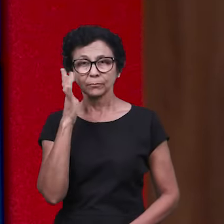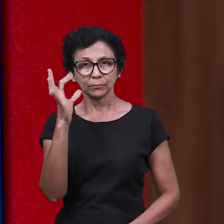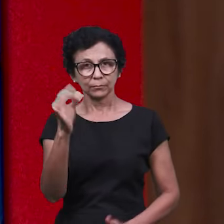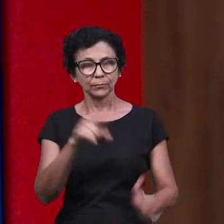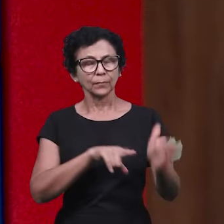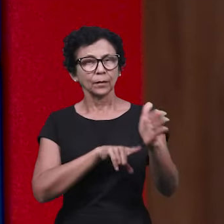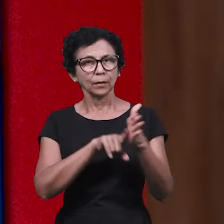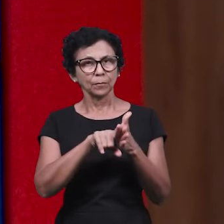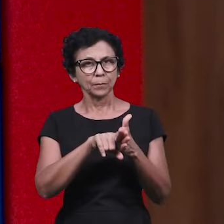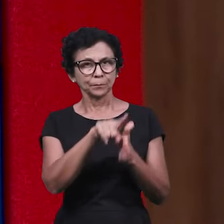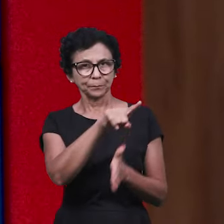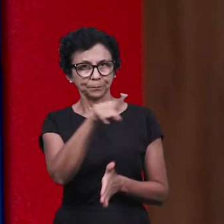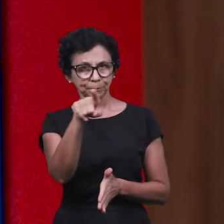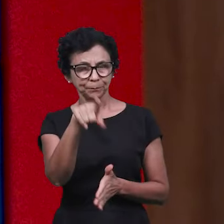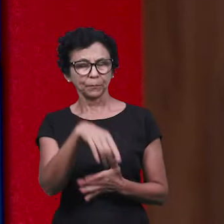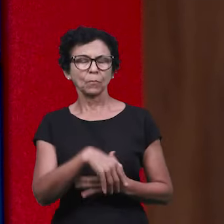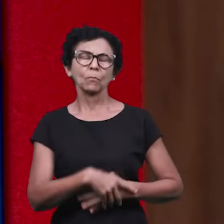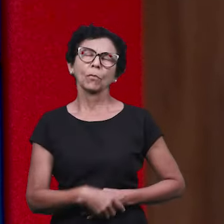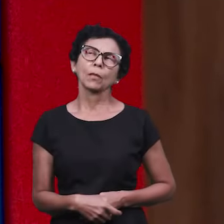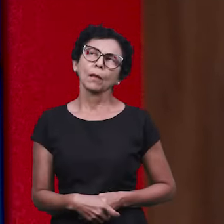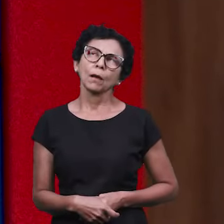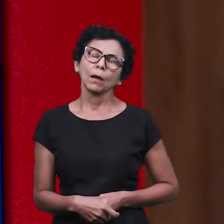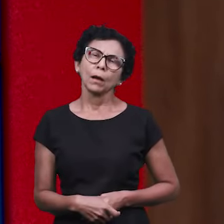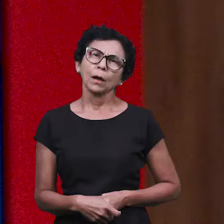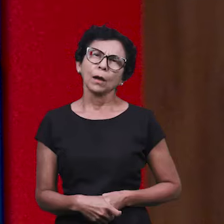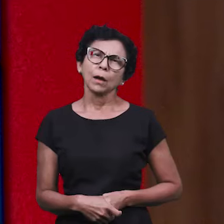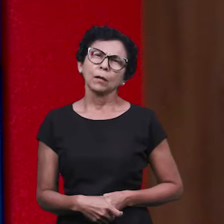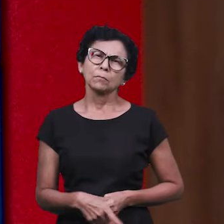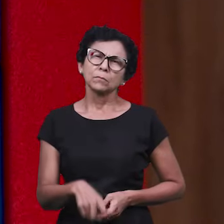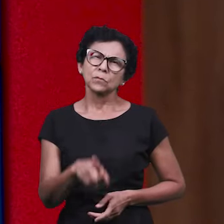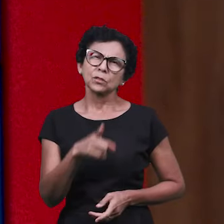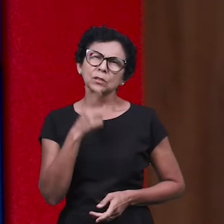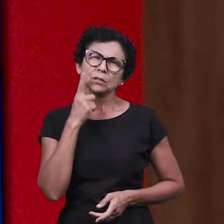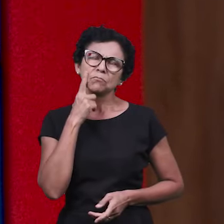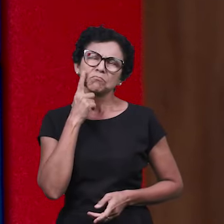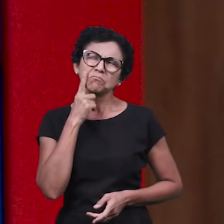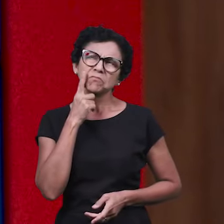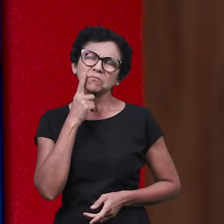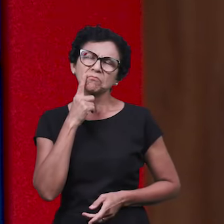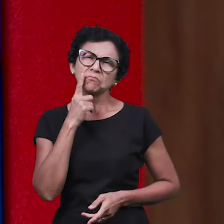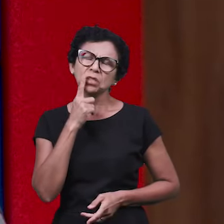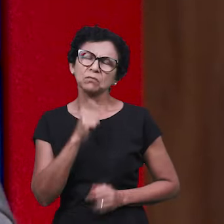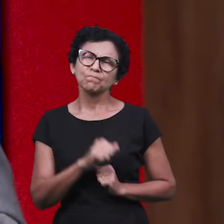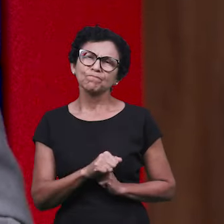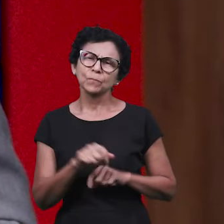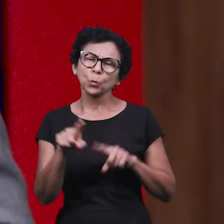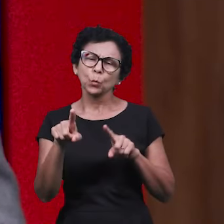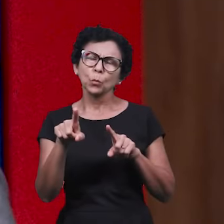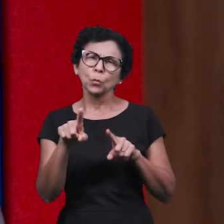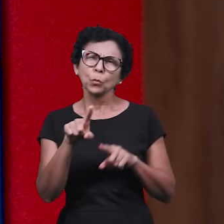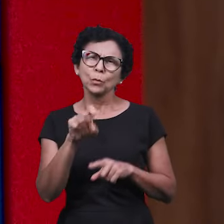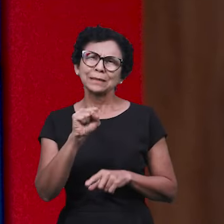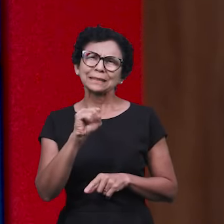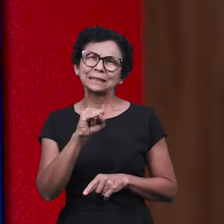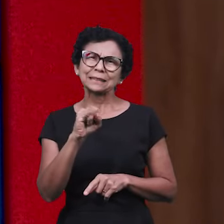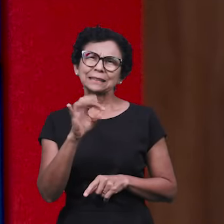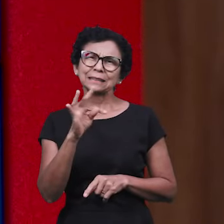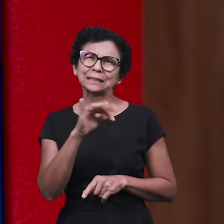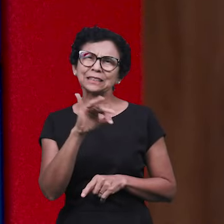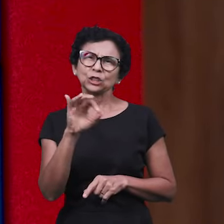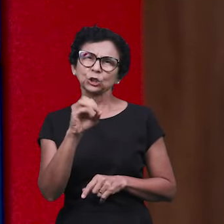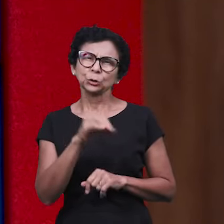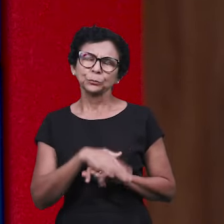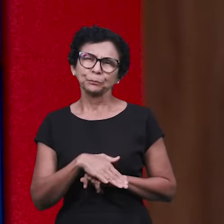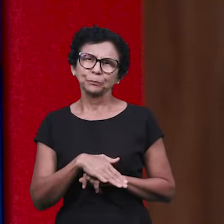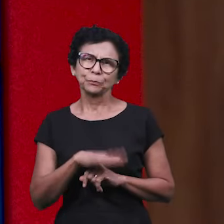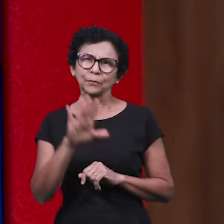aqui para você que está acompanhando o Manain News. Você já ouviu falar do Sítio Esperança? Pois é, o Sítio Esperança fica localizado no município de Serra,